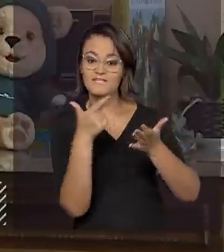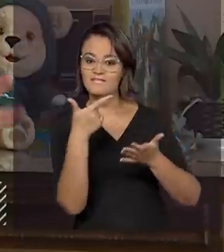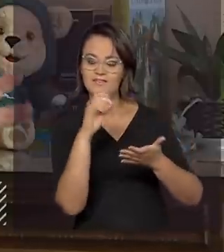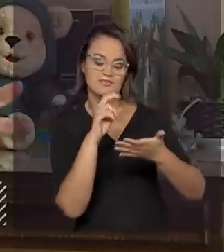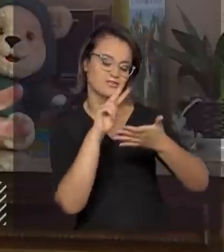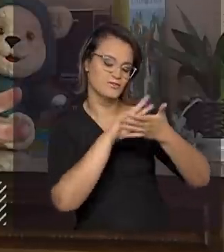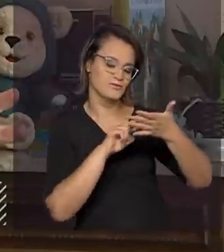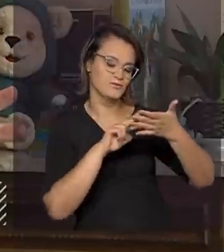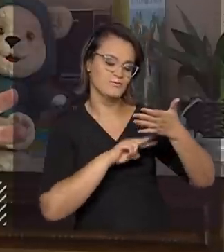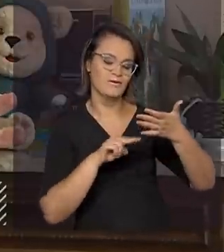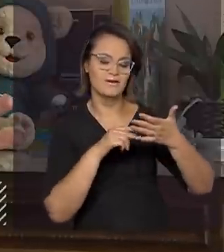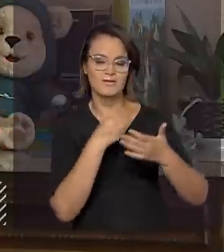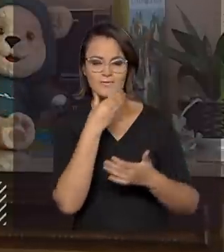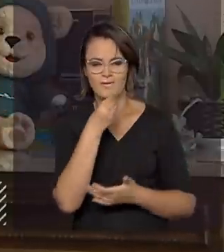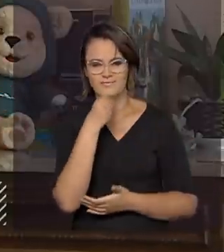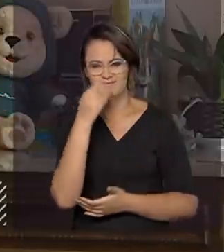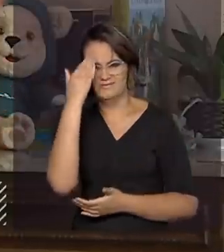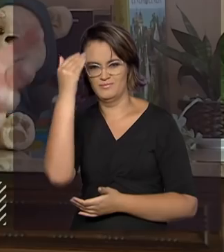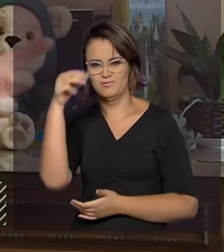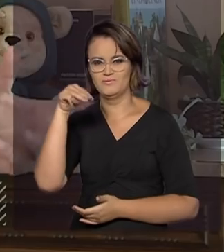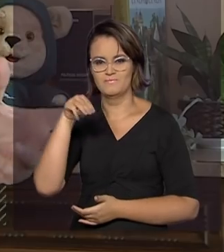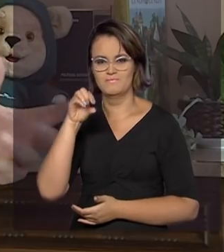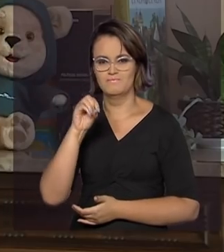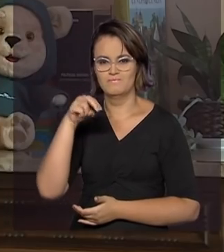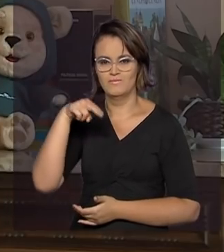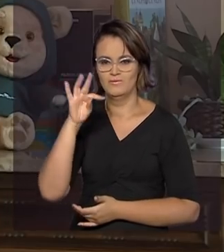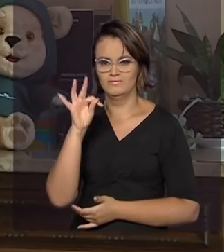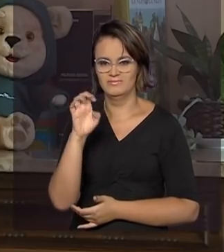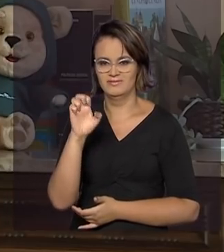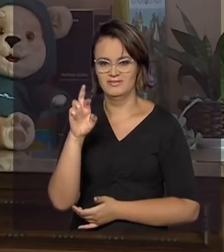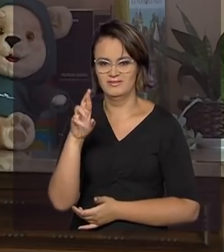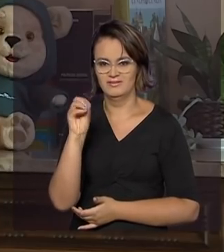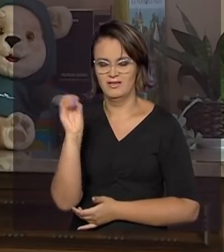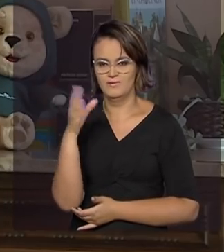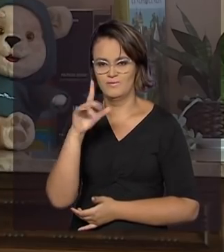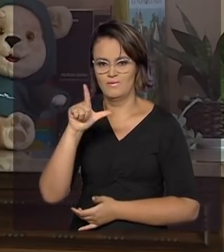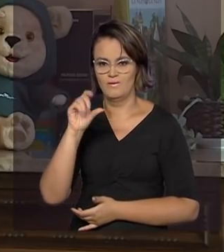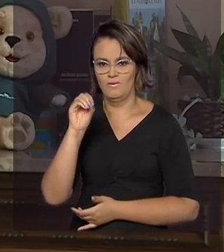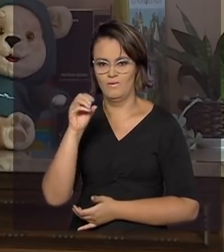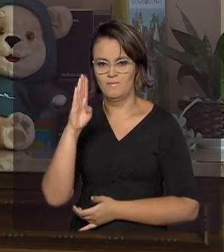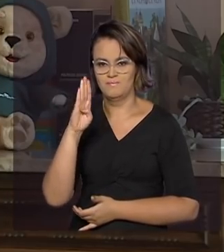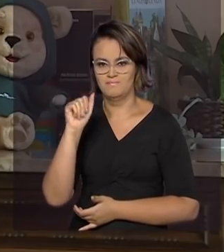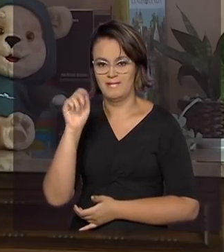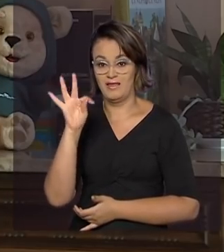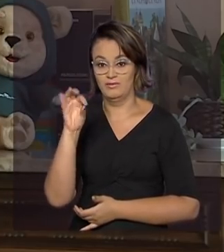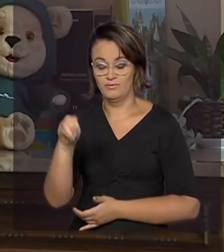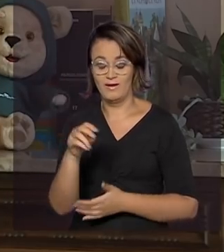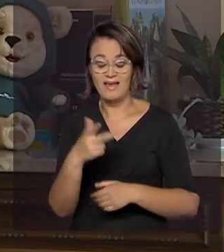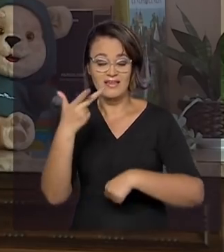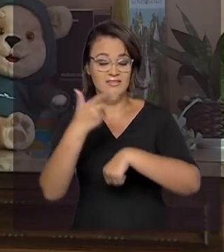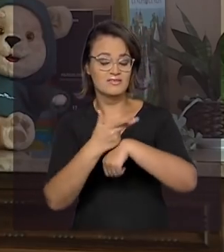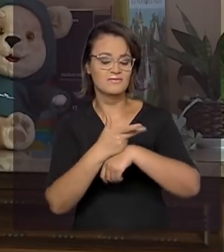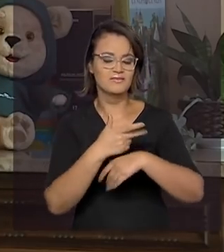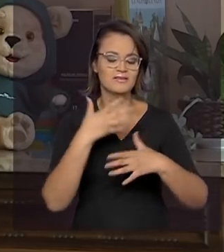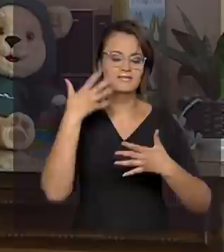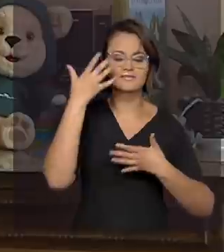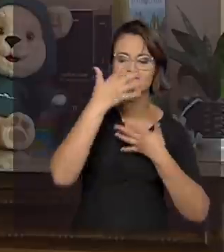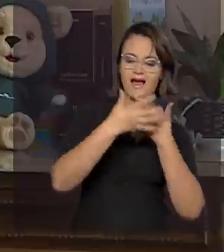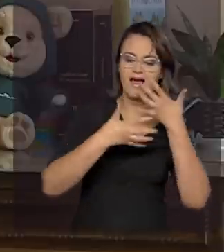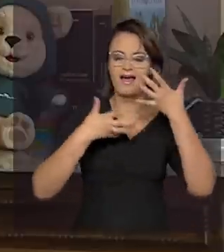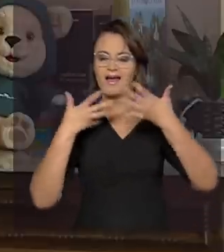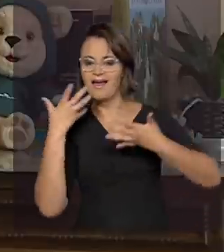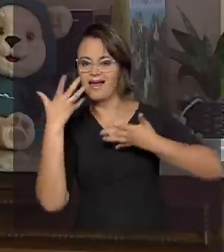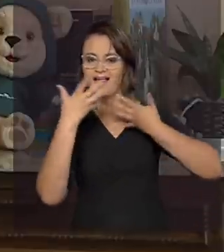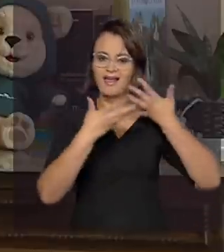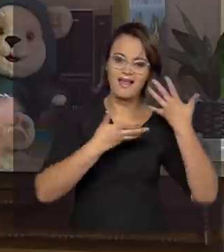escritas por Montero Lobato e esses vídeos são animados para manter a atenção das crianças e também interpreta cantigas